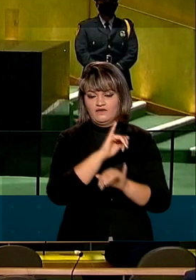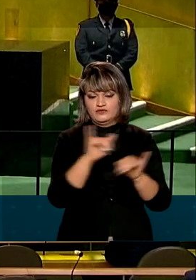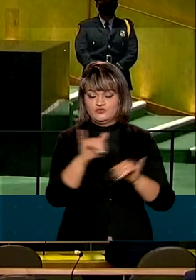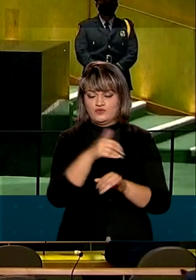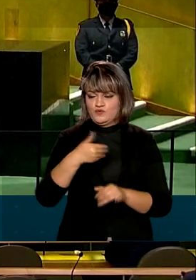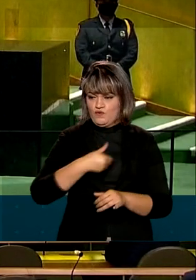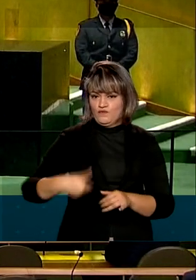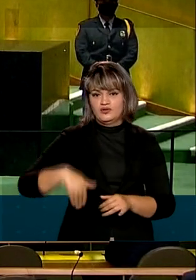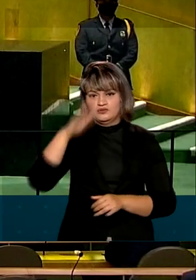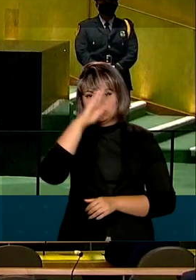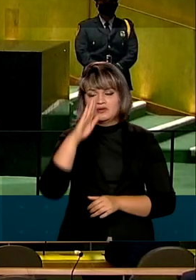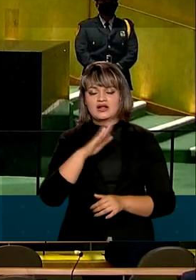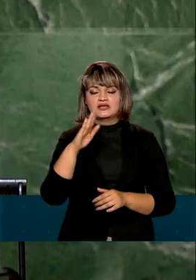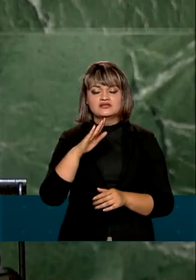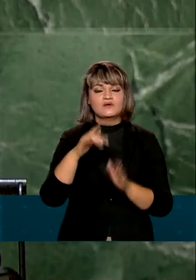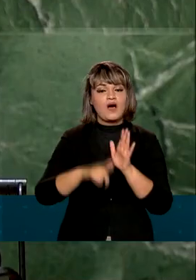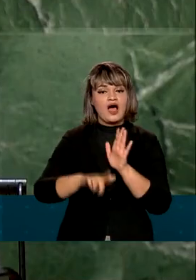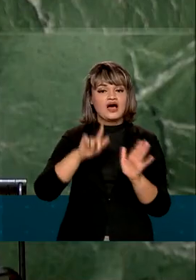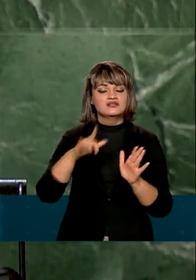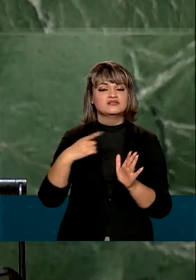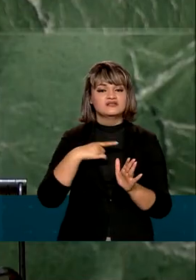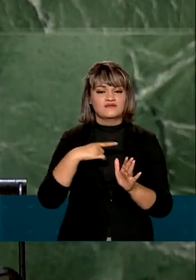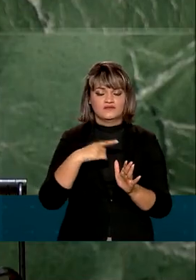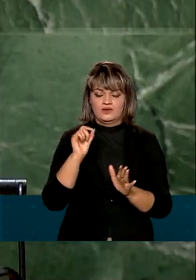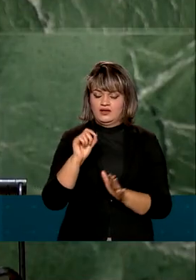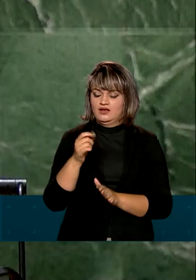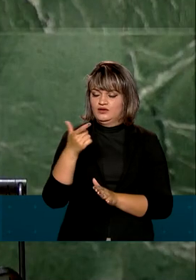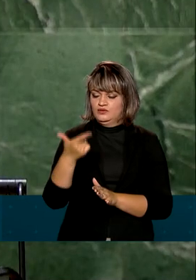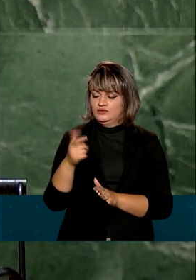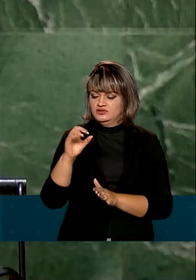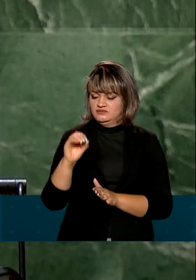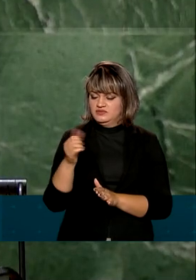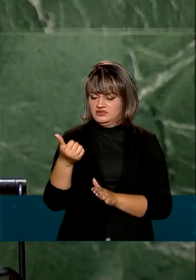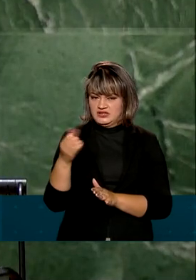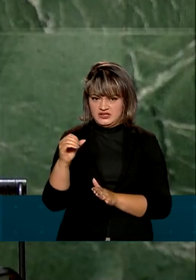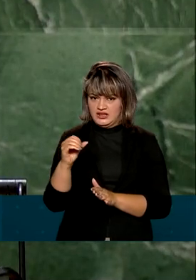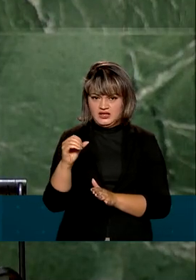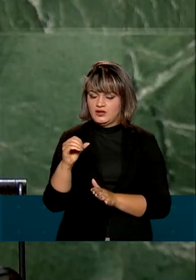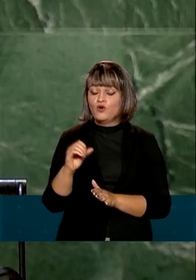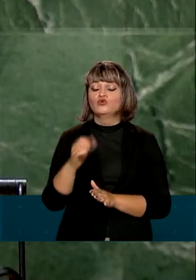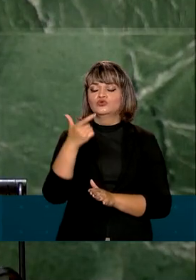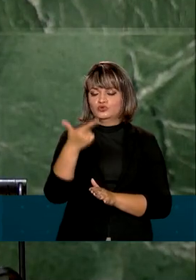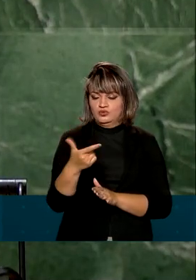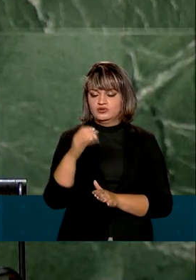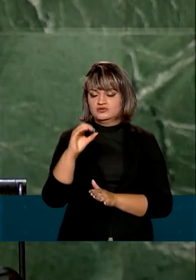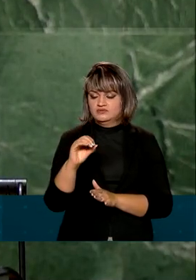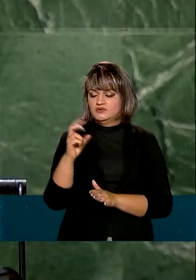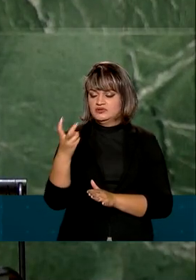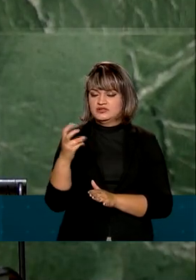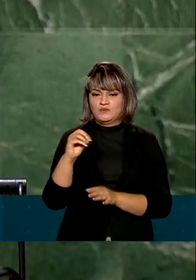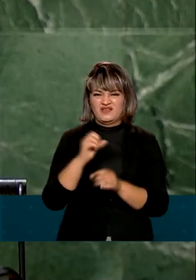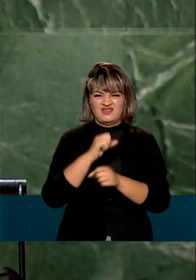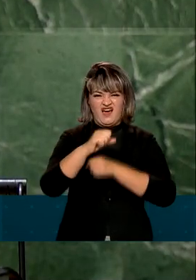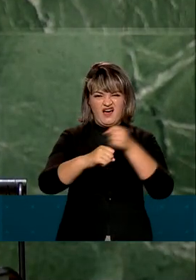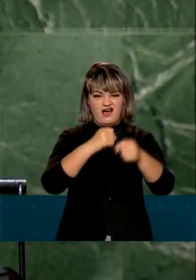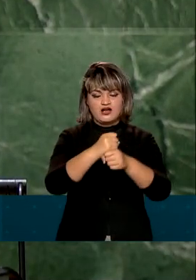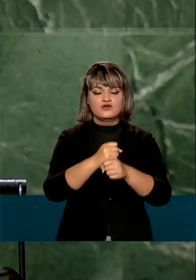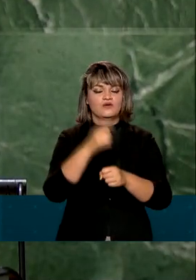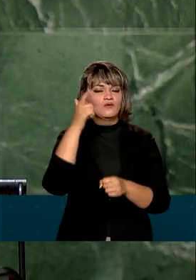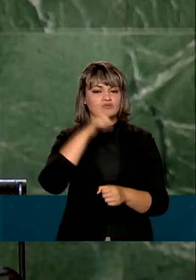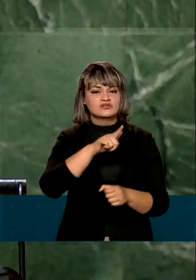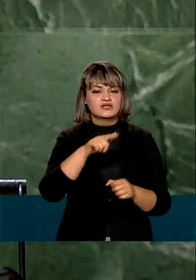que o governo brasileiro antecipou de 2060 para 2050 o objetivo de alcançar a